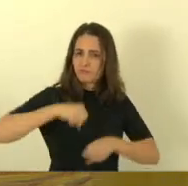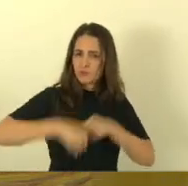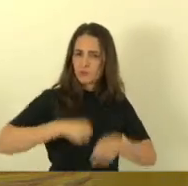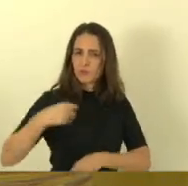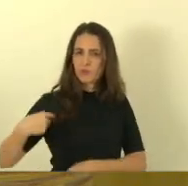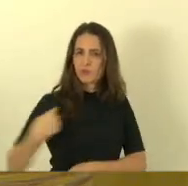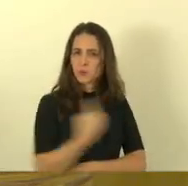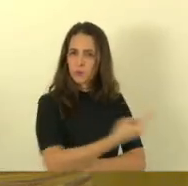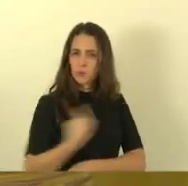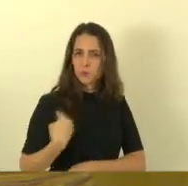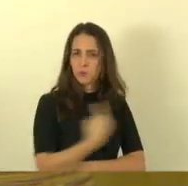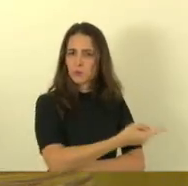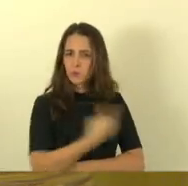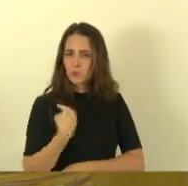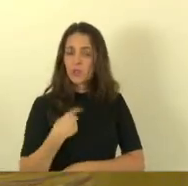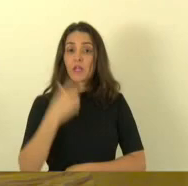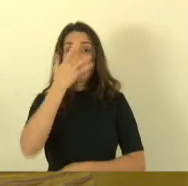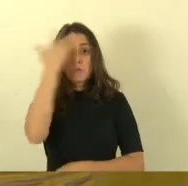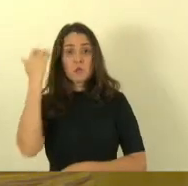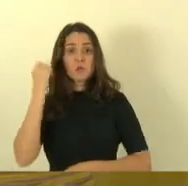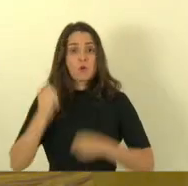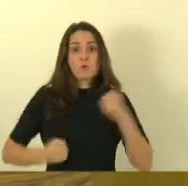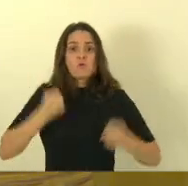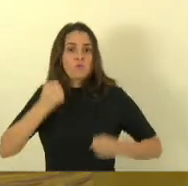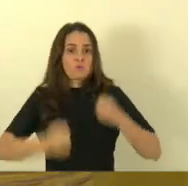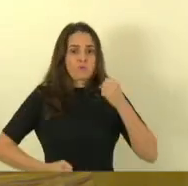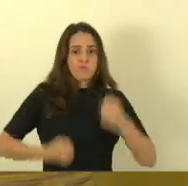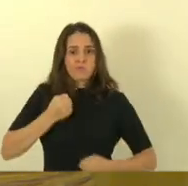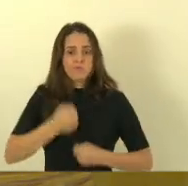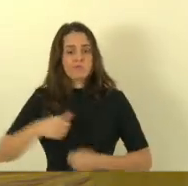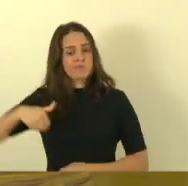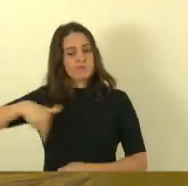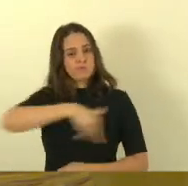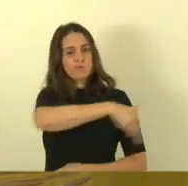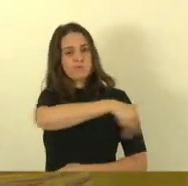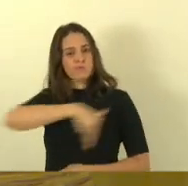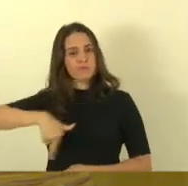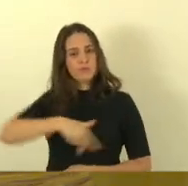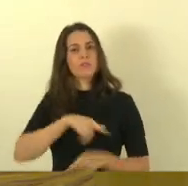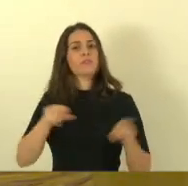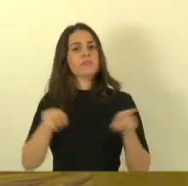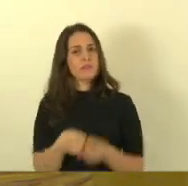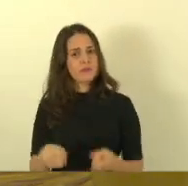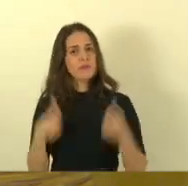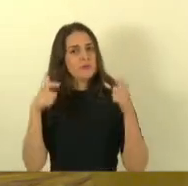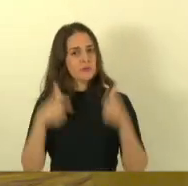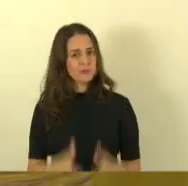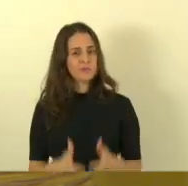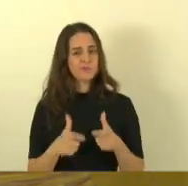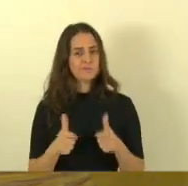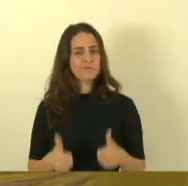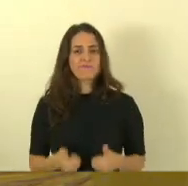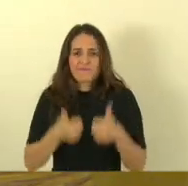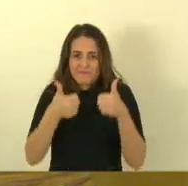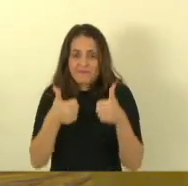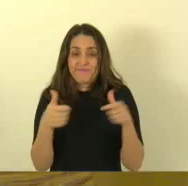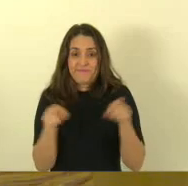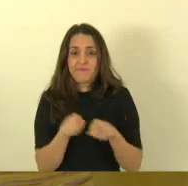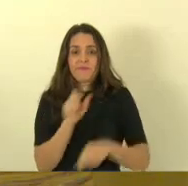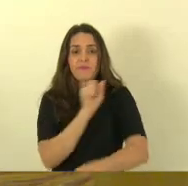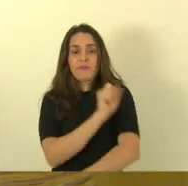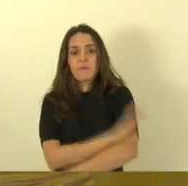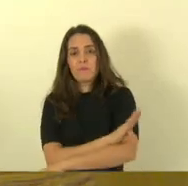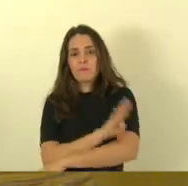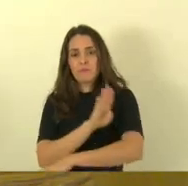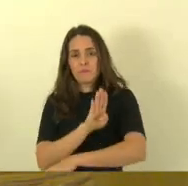fazer ciclovia e pista de caminhada para a população, mudando a realidade ali de Água Doce do Norte. E lá, em Barra de São Francisco, no